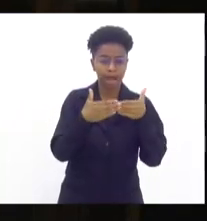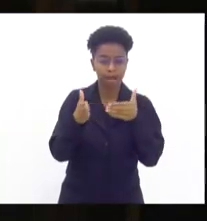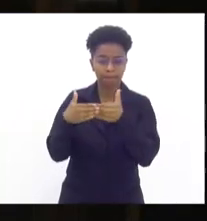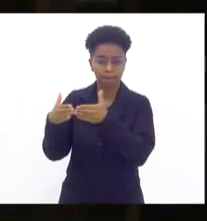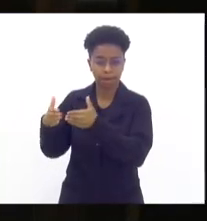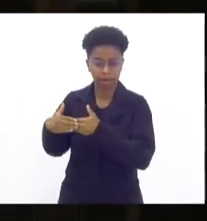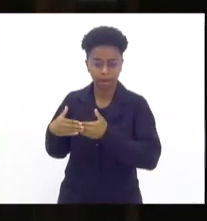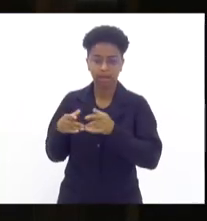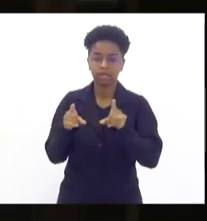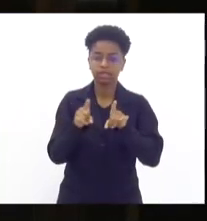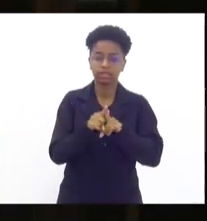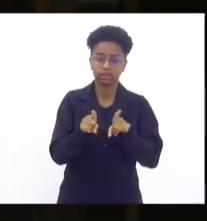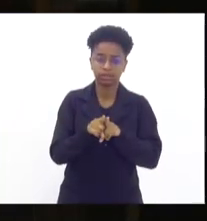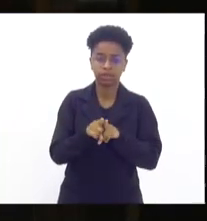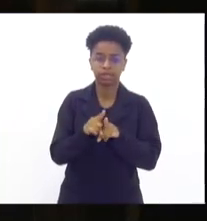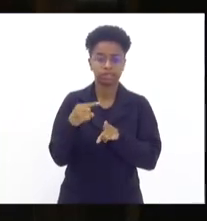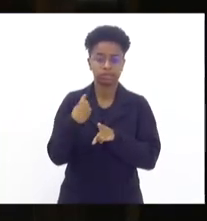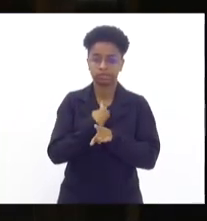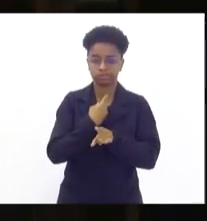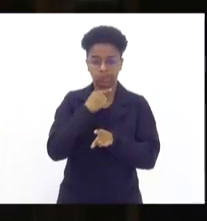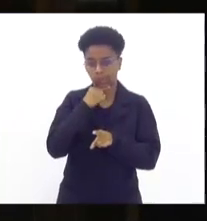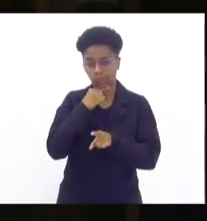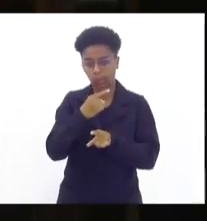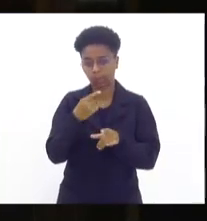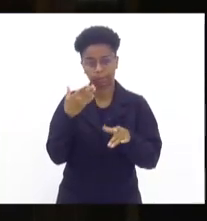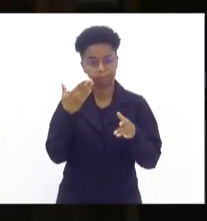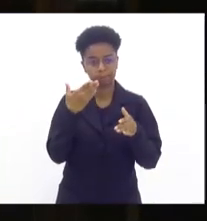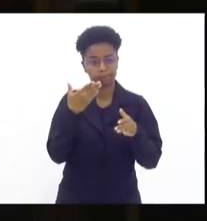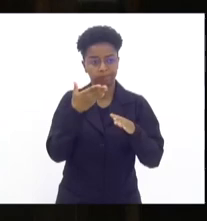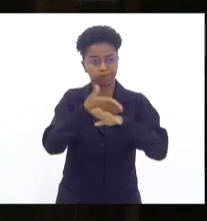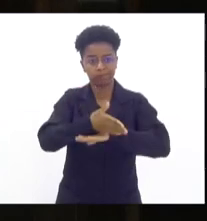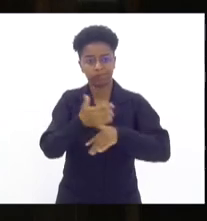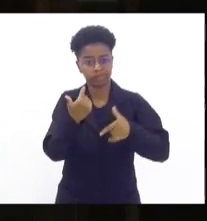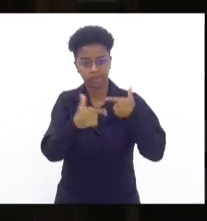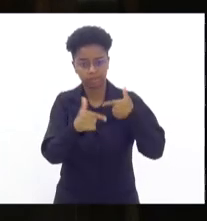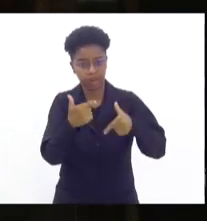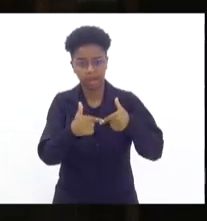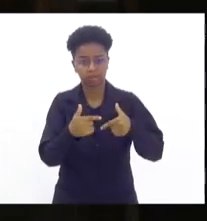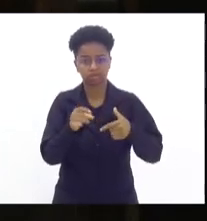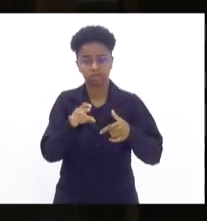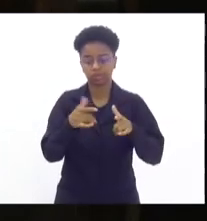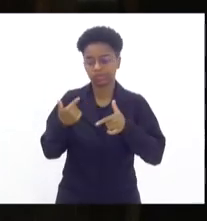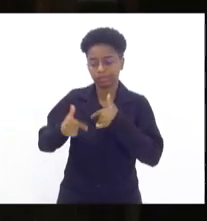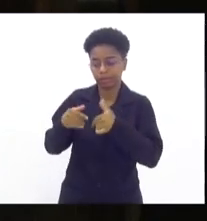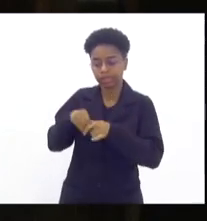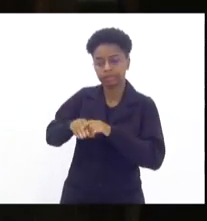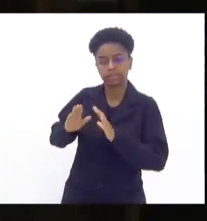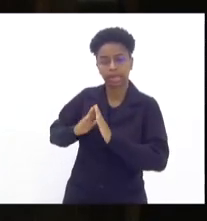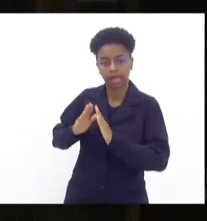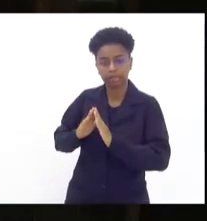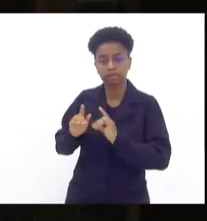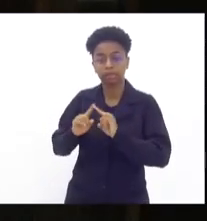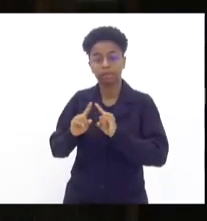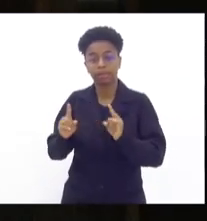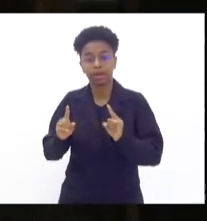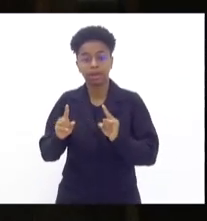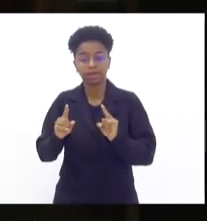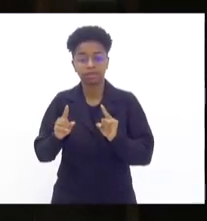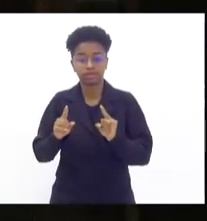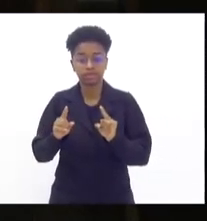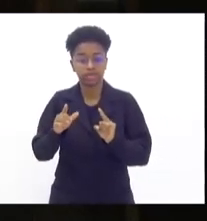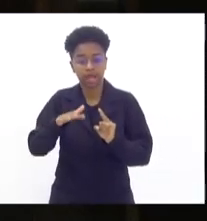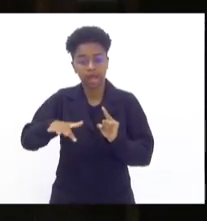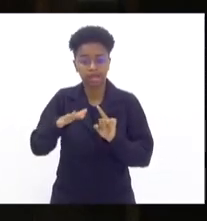a gente ficou impossibilitado de trabalhar, home officer, menos as forças de segurança, os